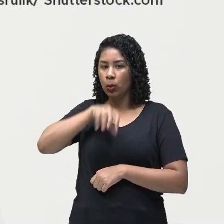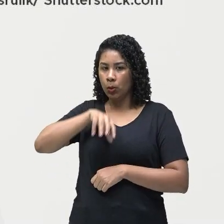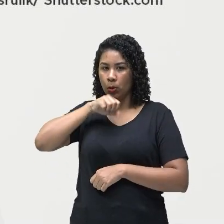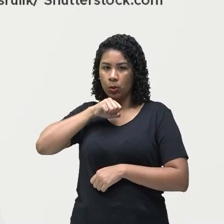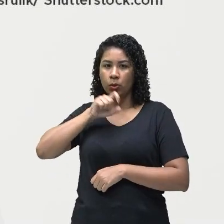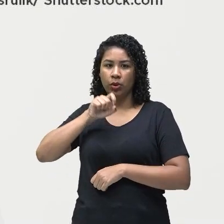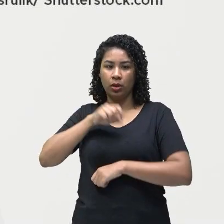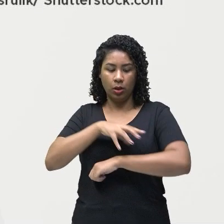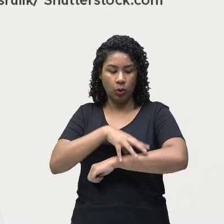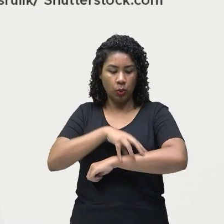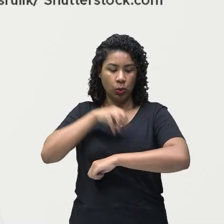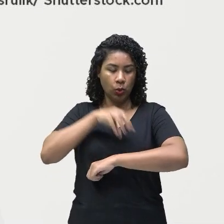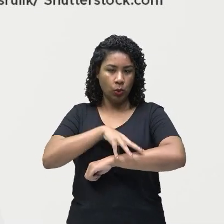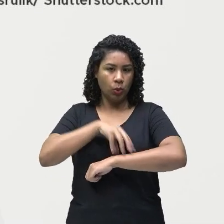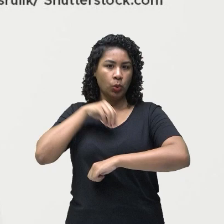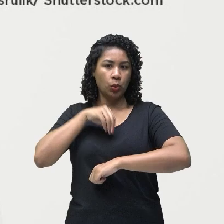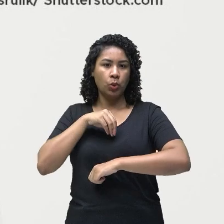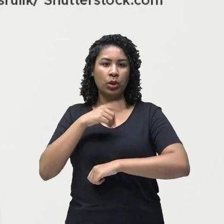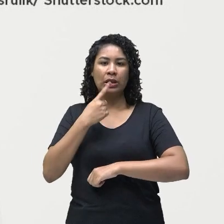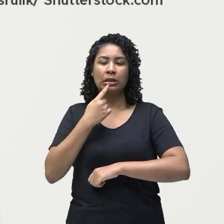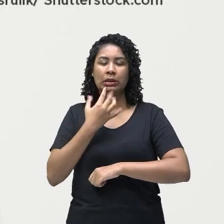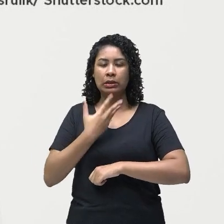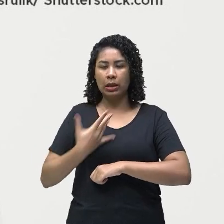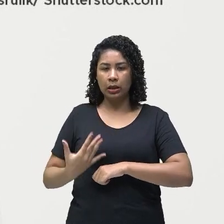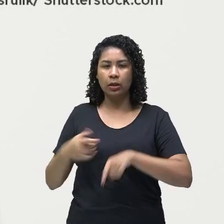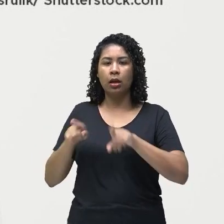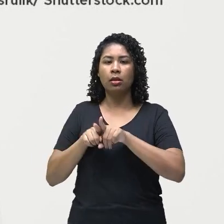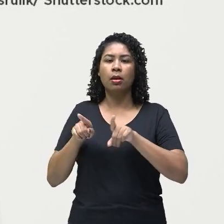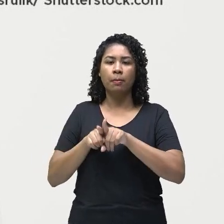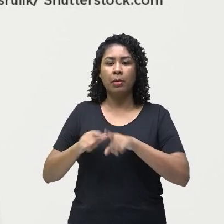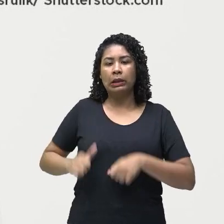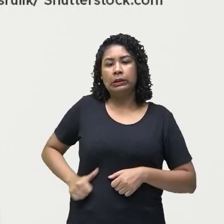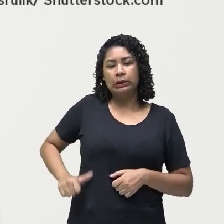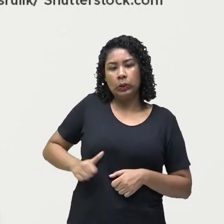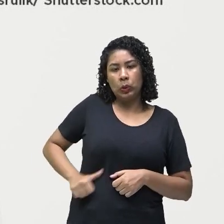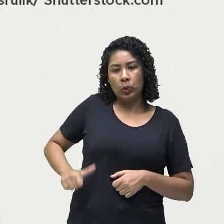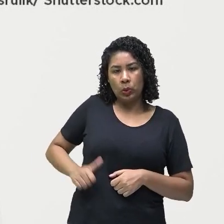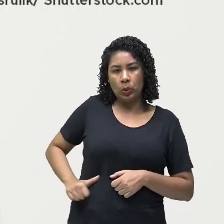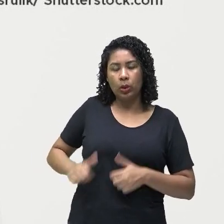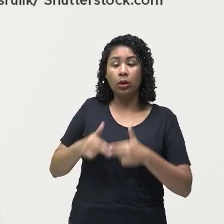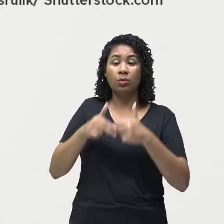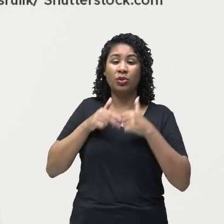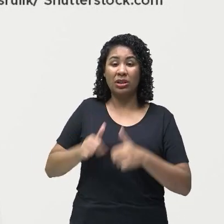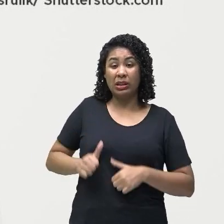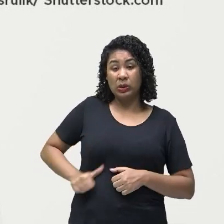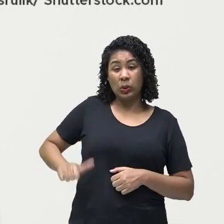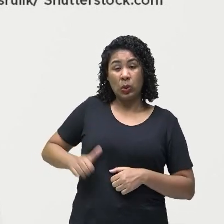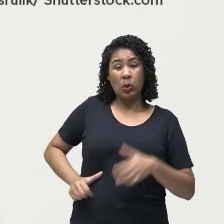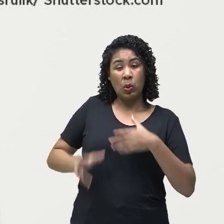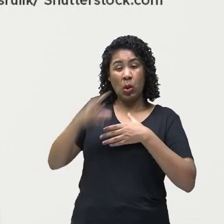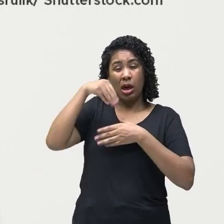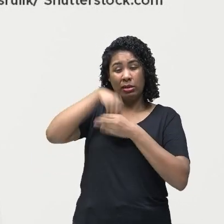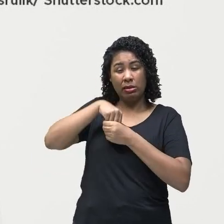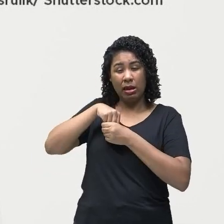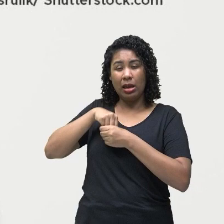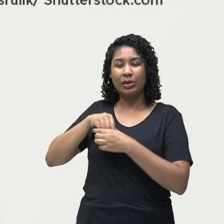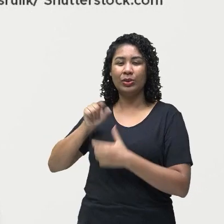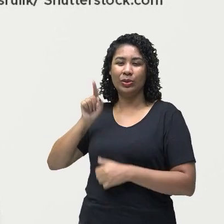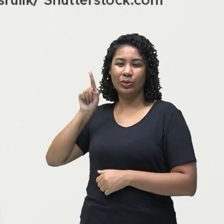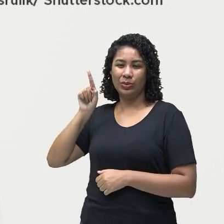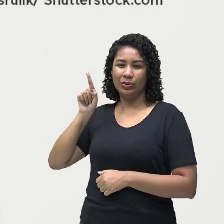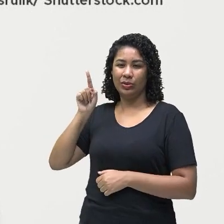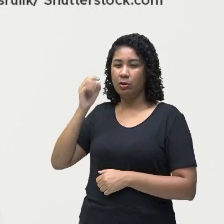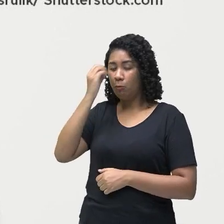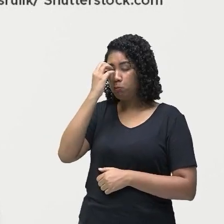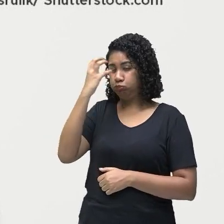ele ao mesmo tempo defeca. Essas fezes estão com o agente